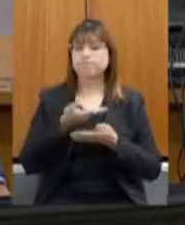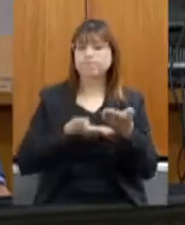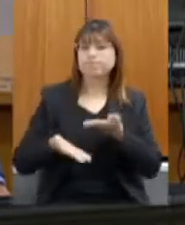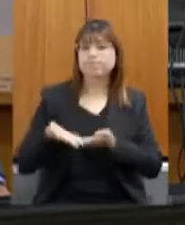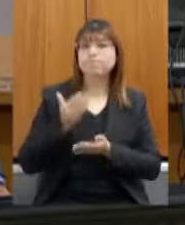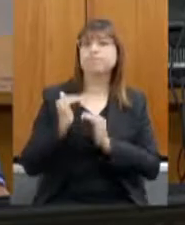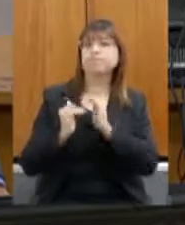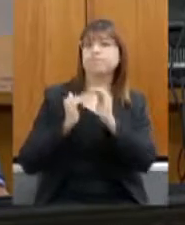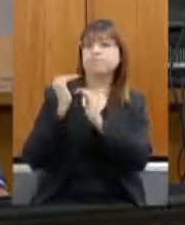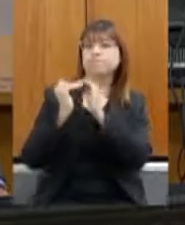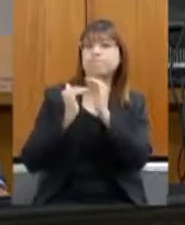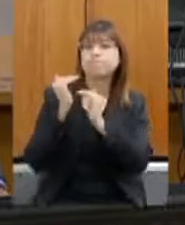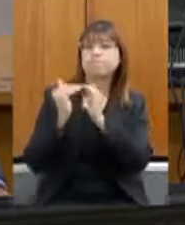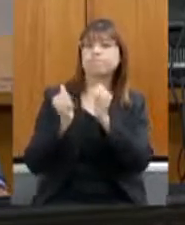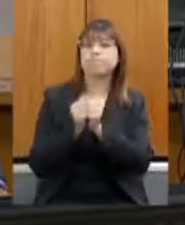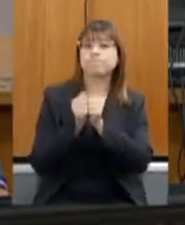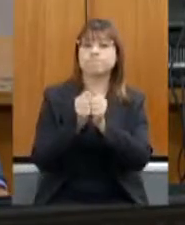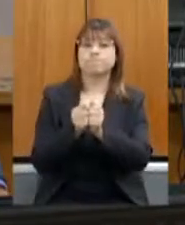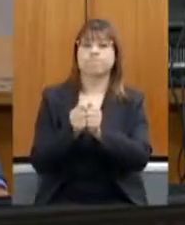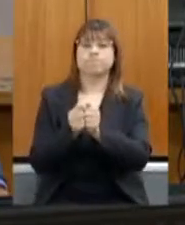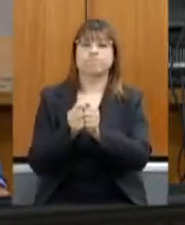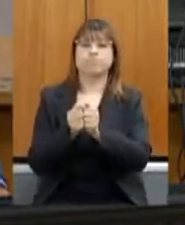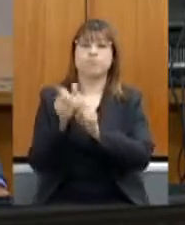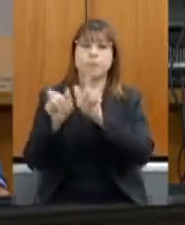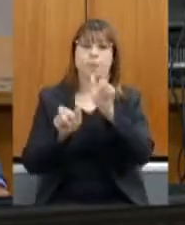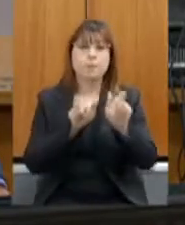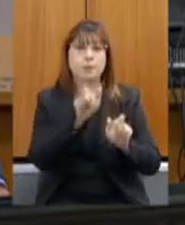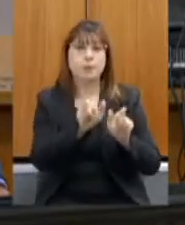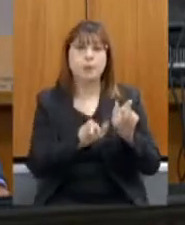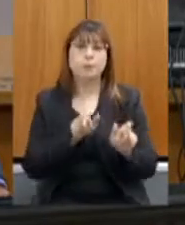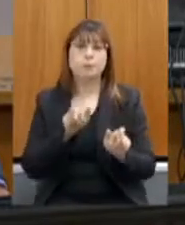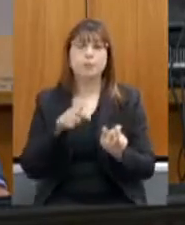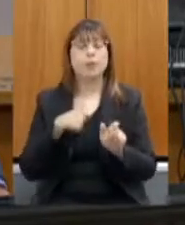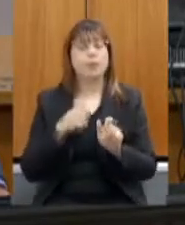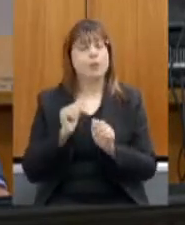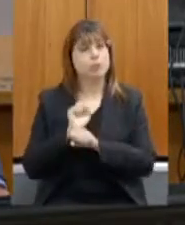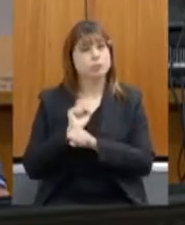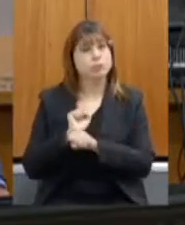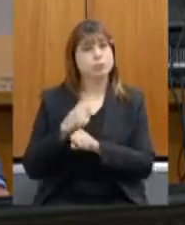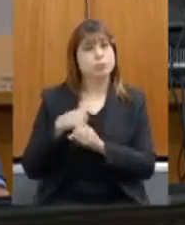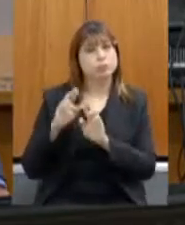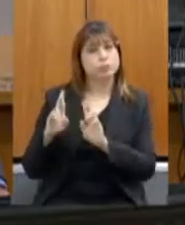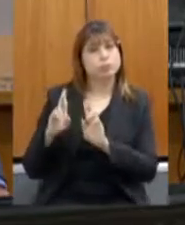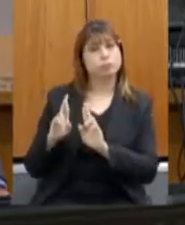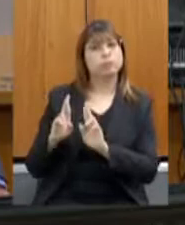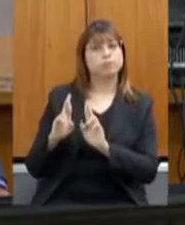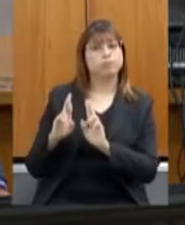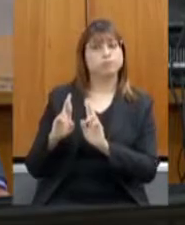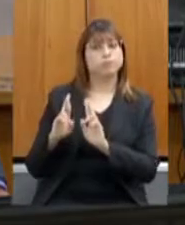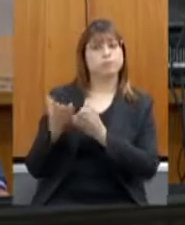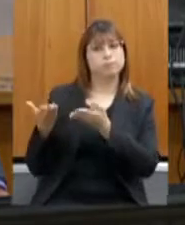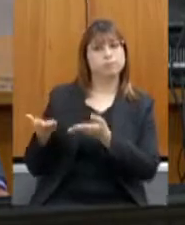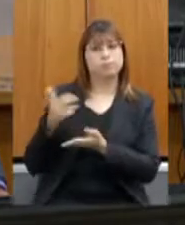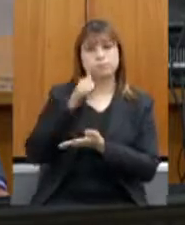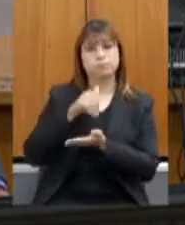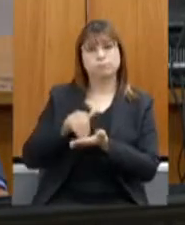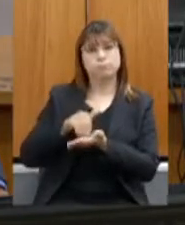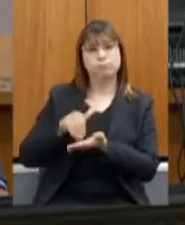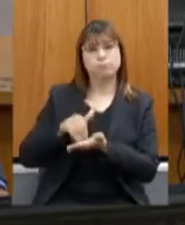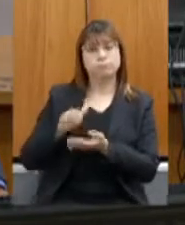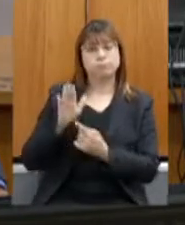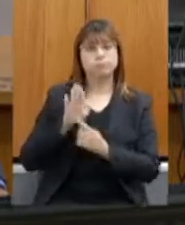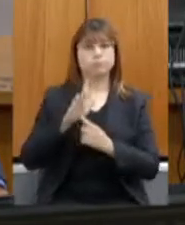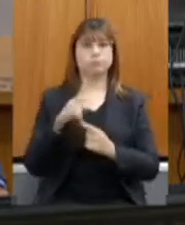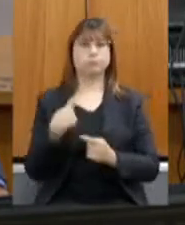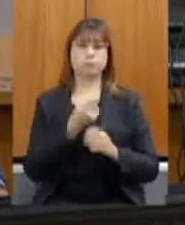desenvolvimento com o envolvimento das pessoas. É isso que eu espero. A senhora apresente a nós a essa casa,